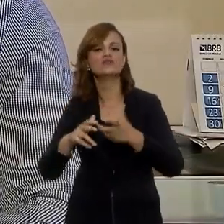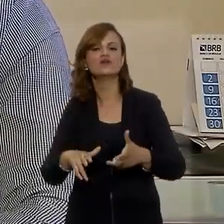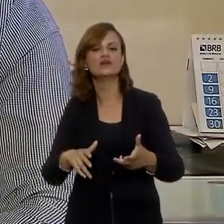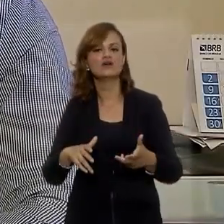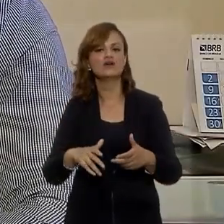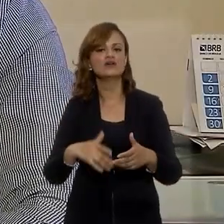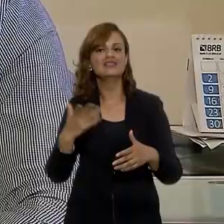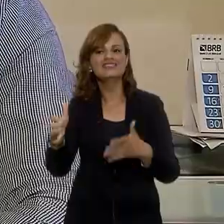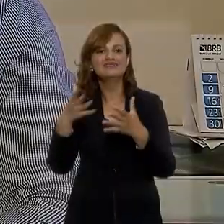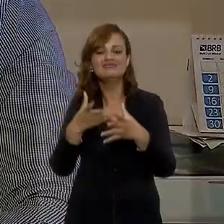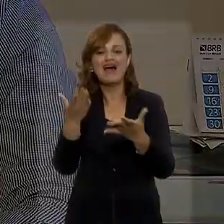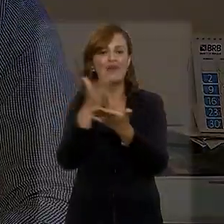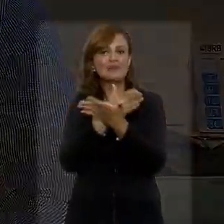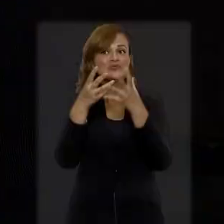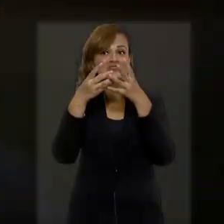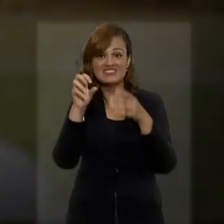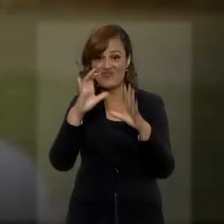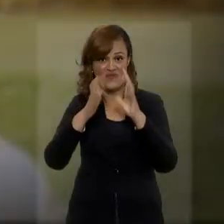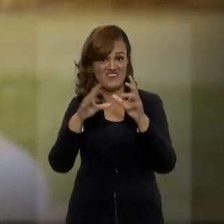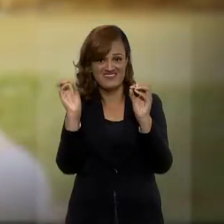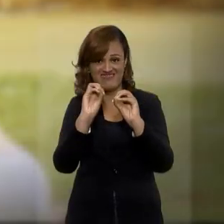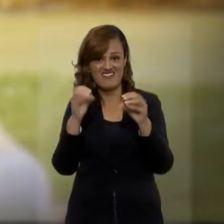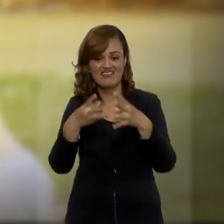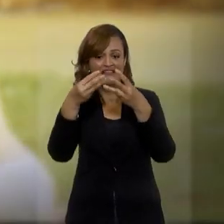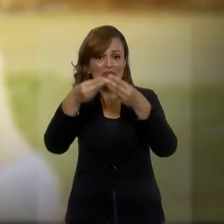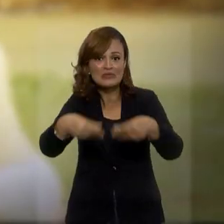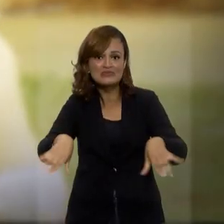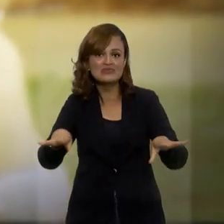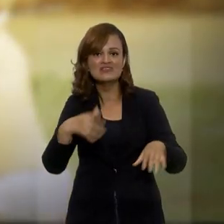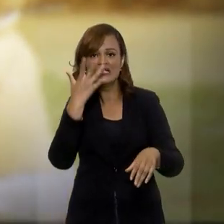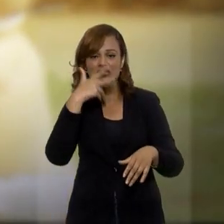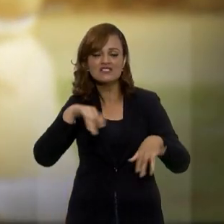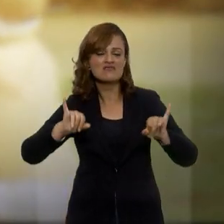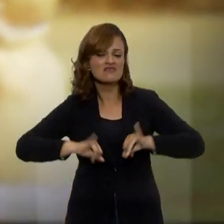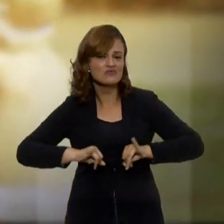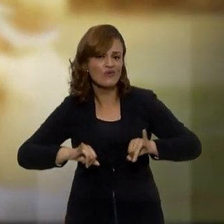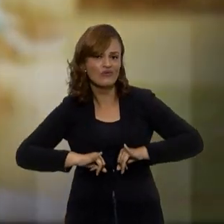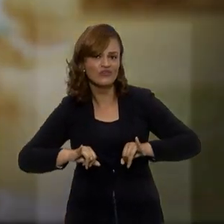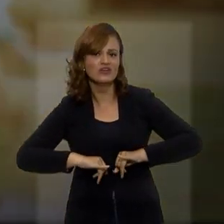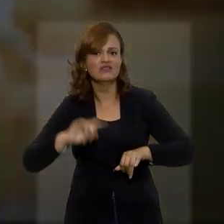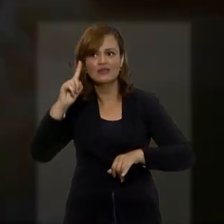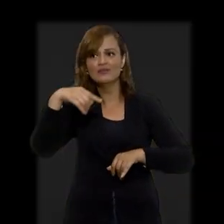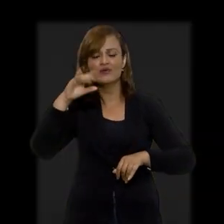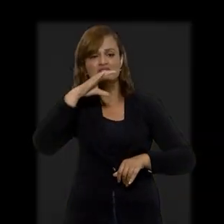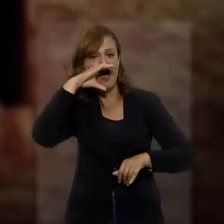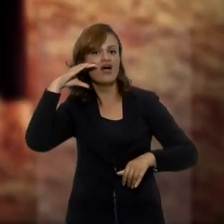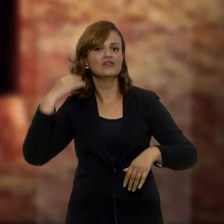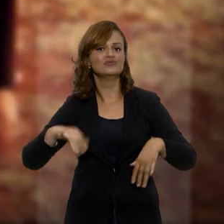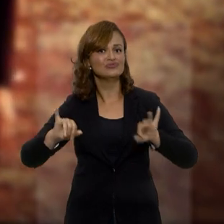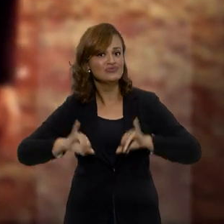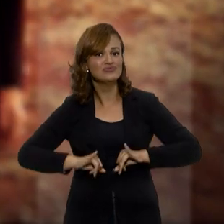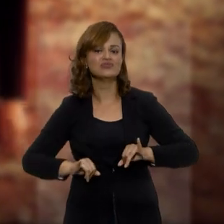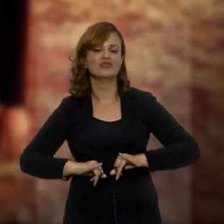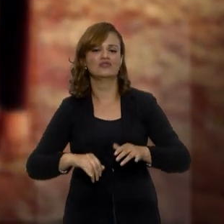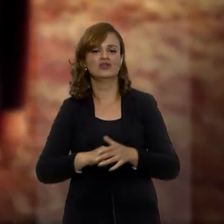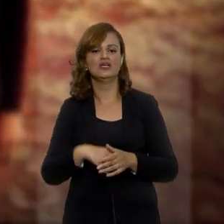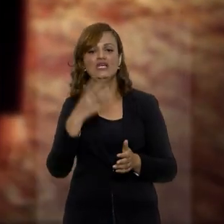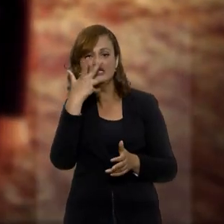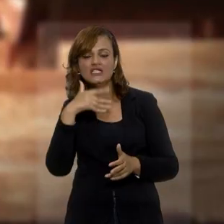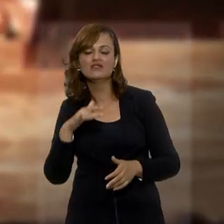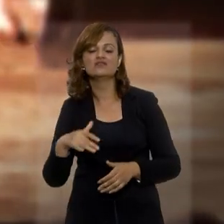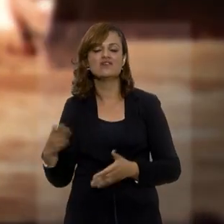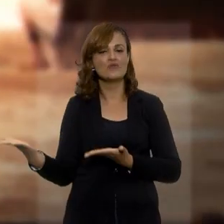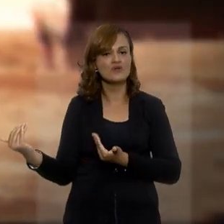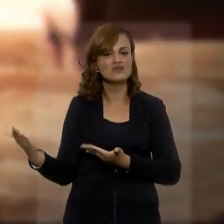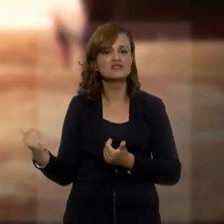convívio e o prejuízo que isso pode causar ao desenvolvimento daquela criança ou adolescente e daquele adulto. A criança e